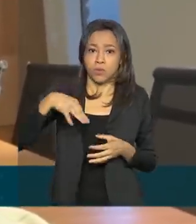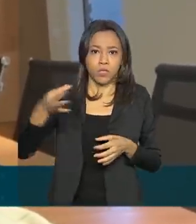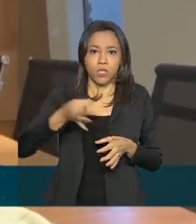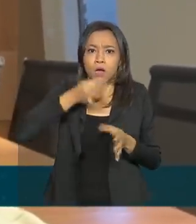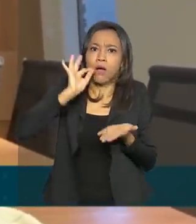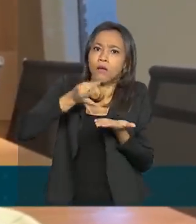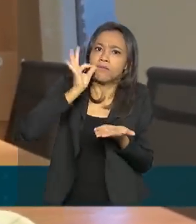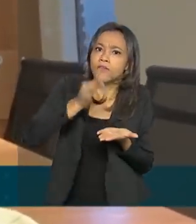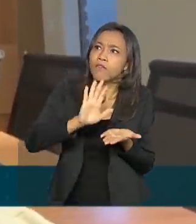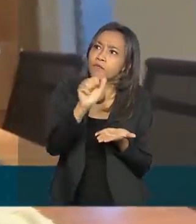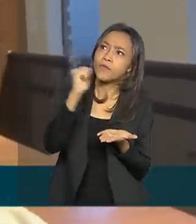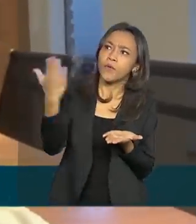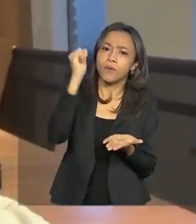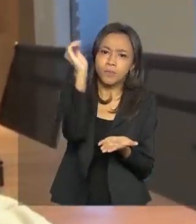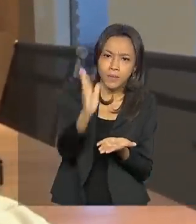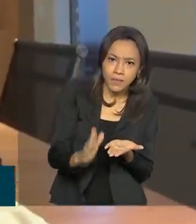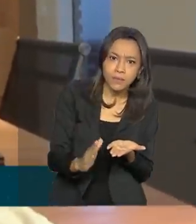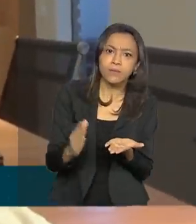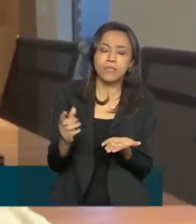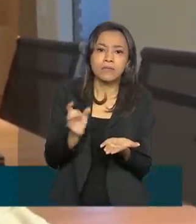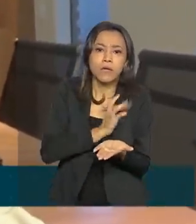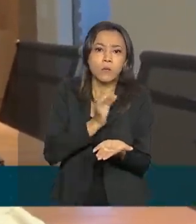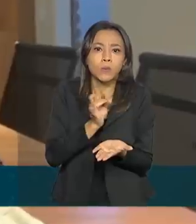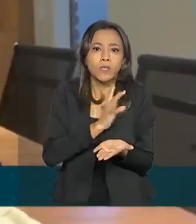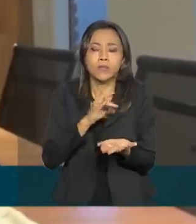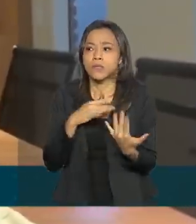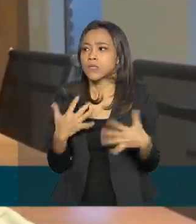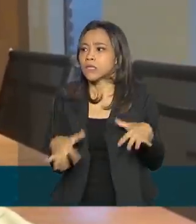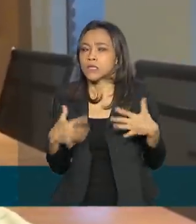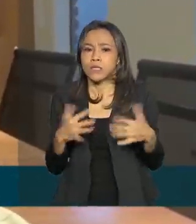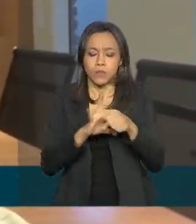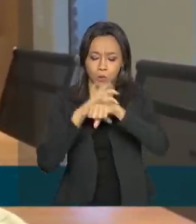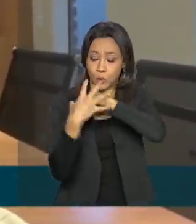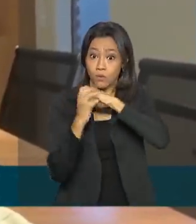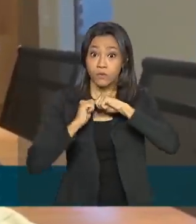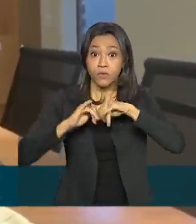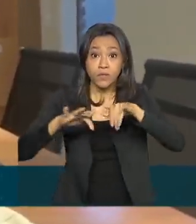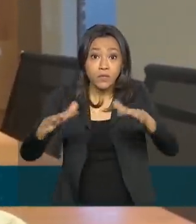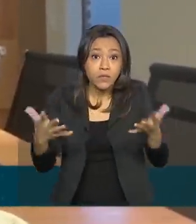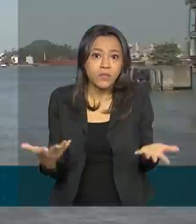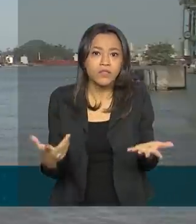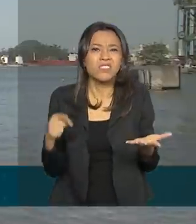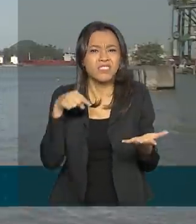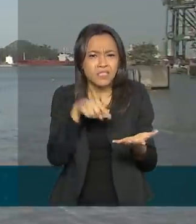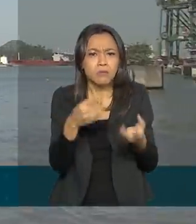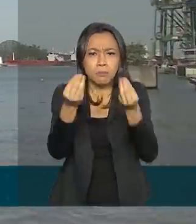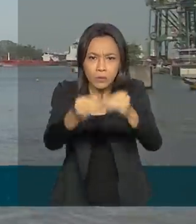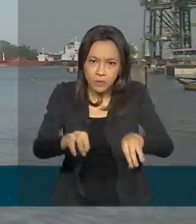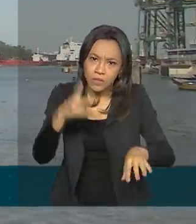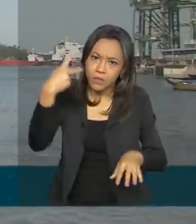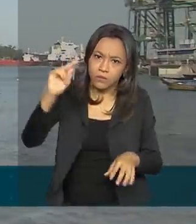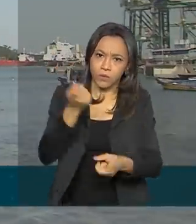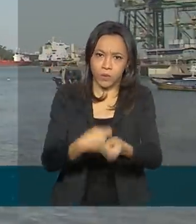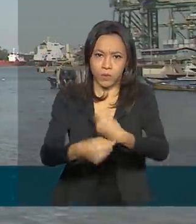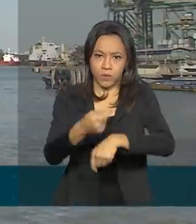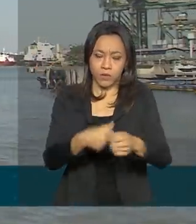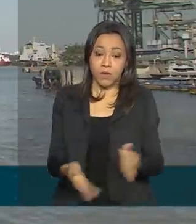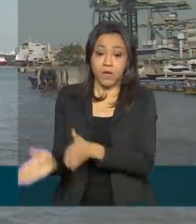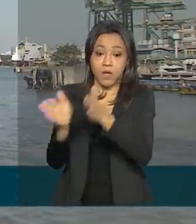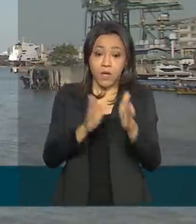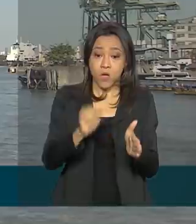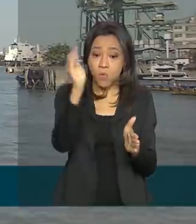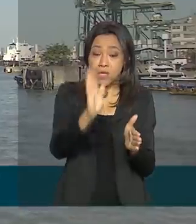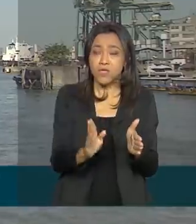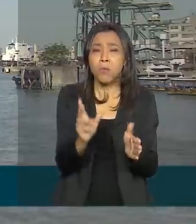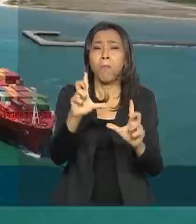indústrias do exterior. Esse cara com medo do covid-19 impactar. O Brasil tem comprado menos lá